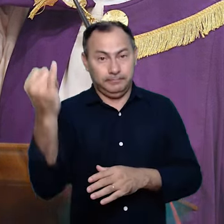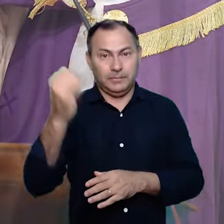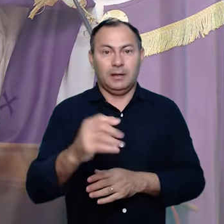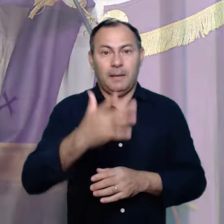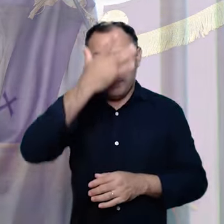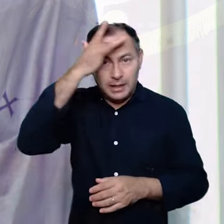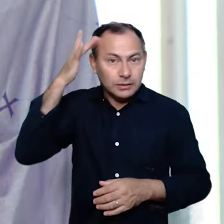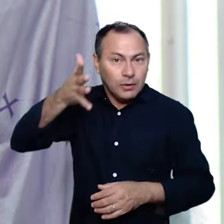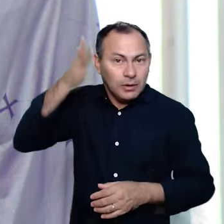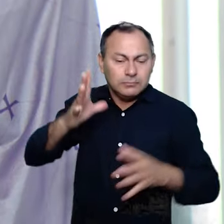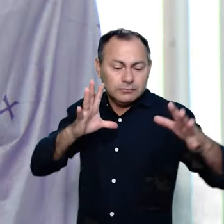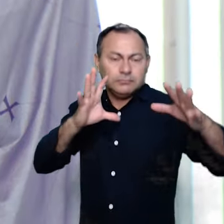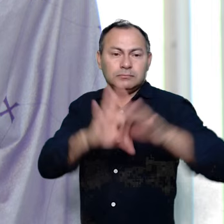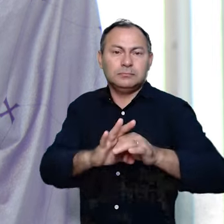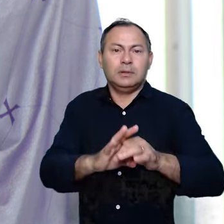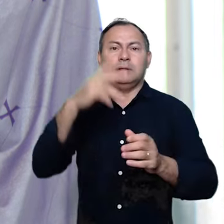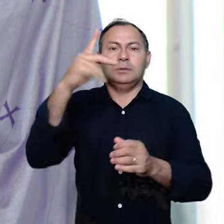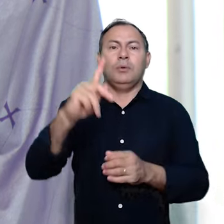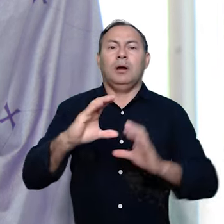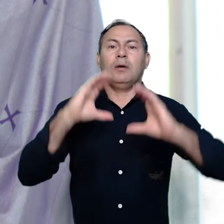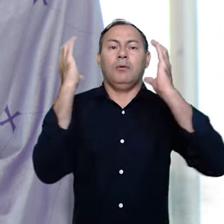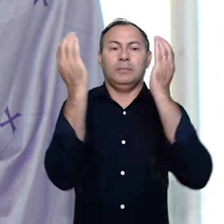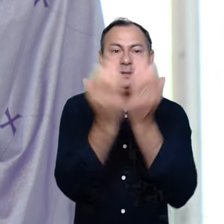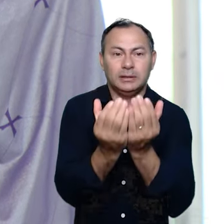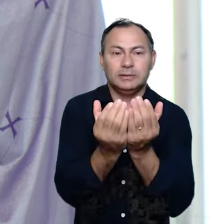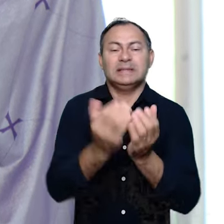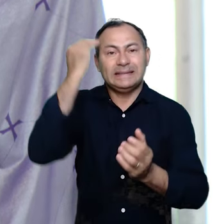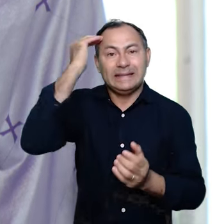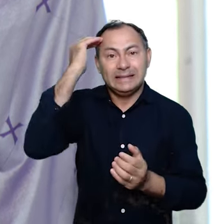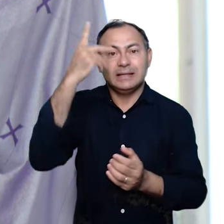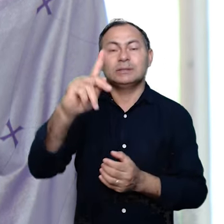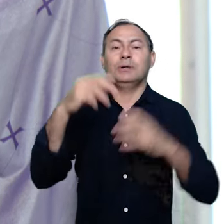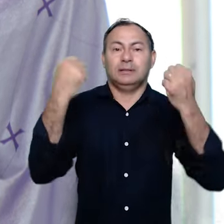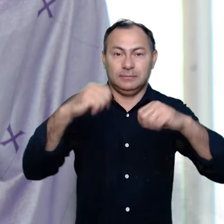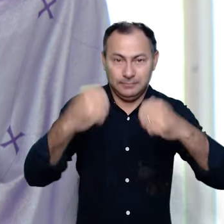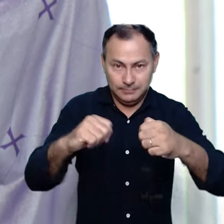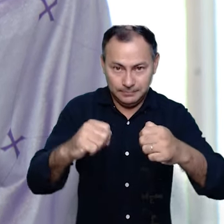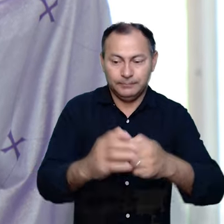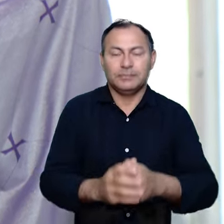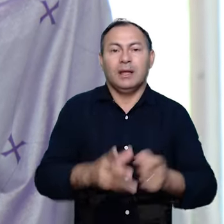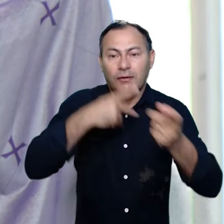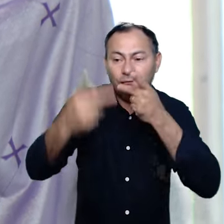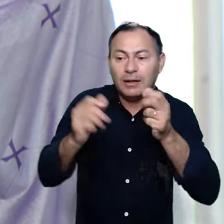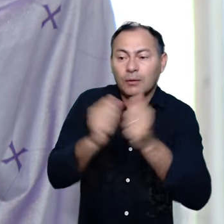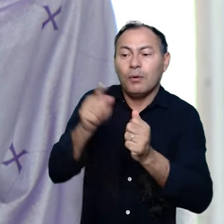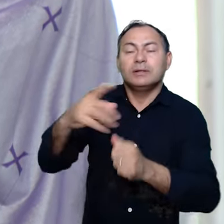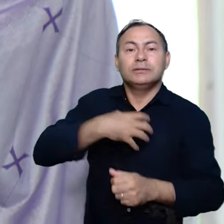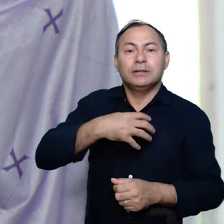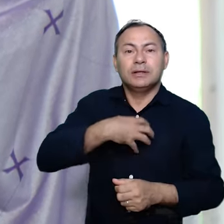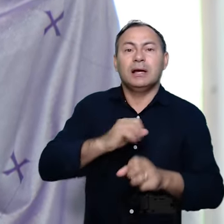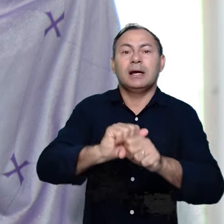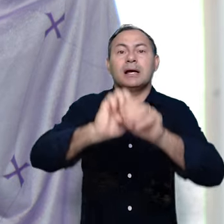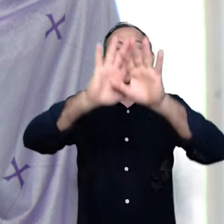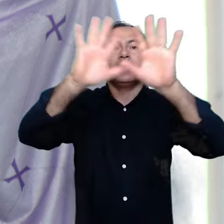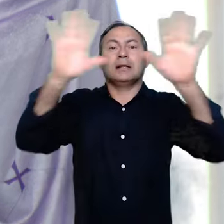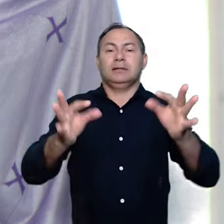que o pregador se conecte com a sua comunidade para entender suas necessidades e falar com eles de forma